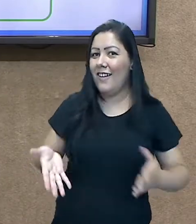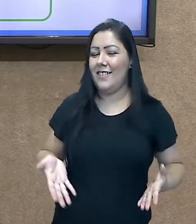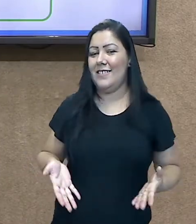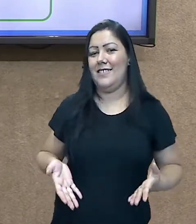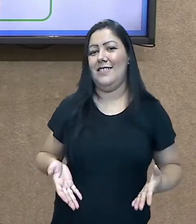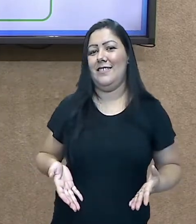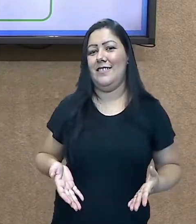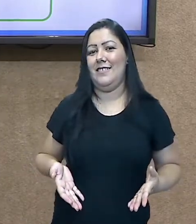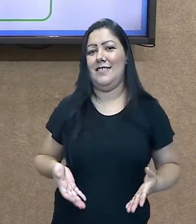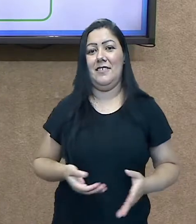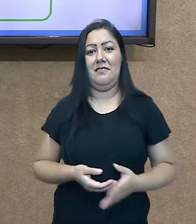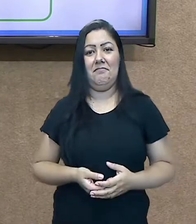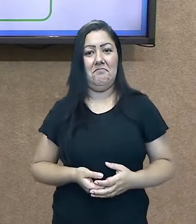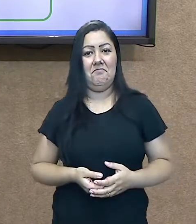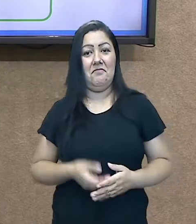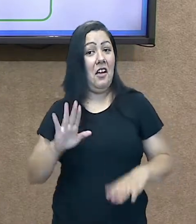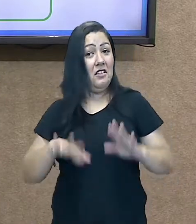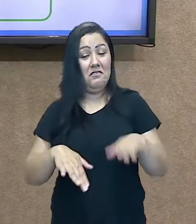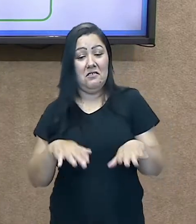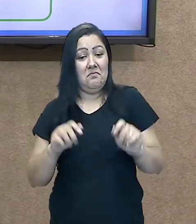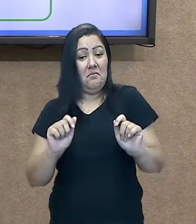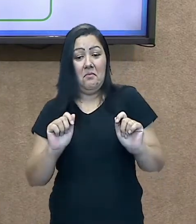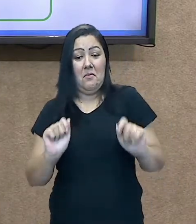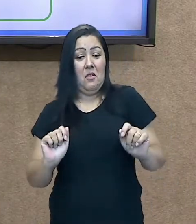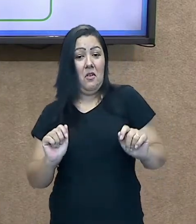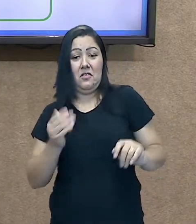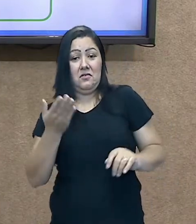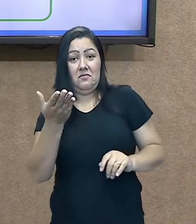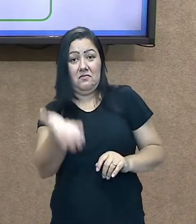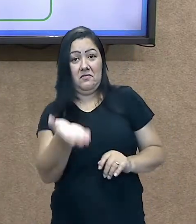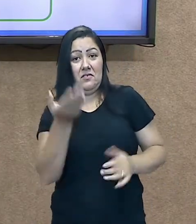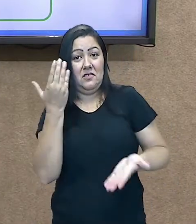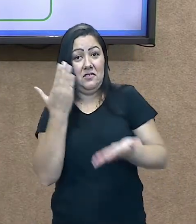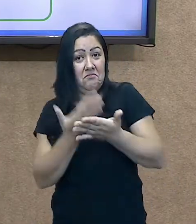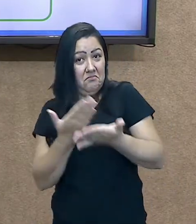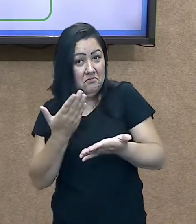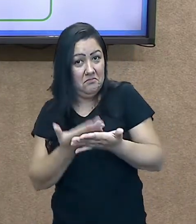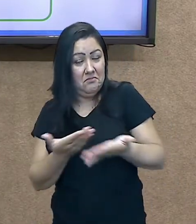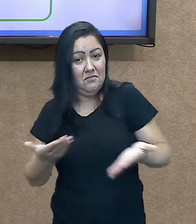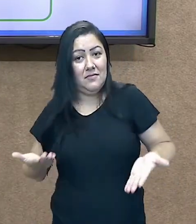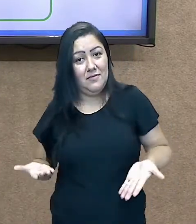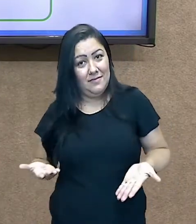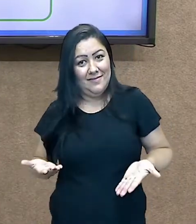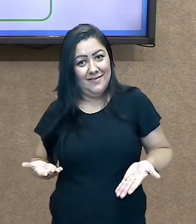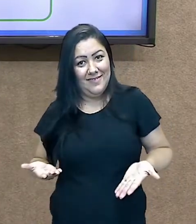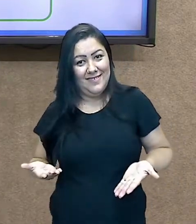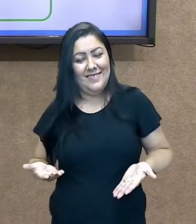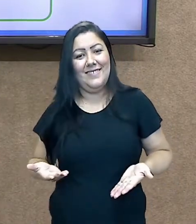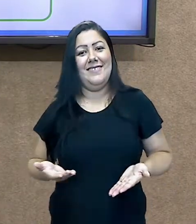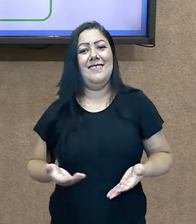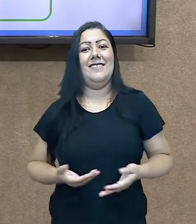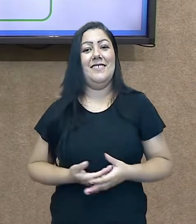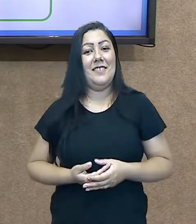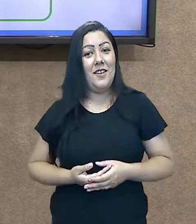que já é um adulto. Pode ser você, que está estudando. Se você prestar atenção,